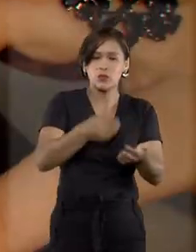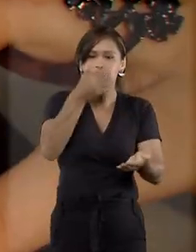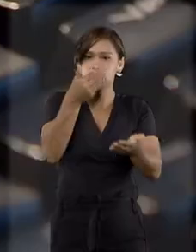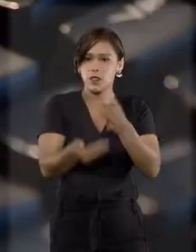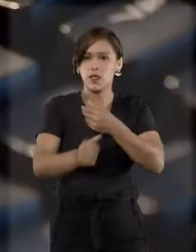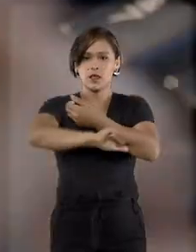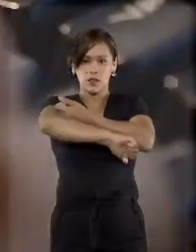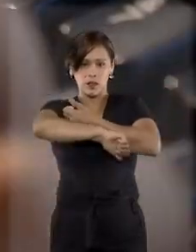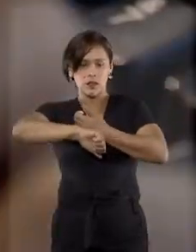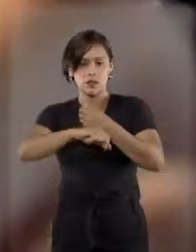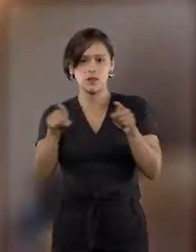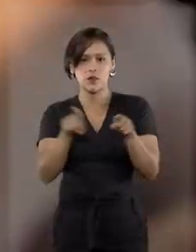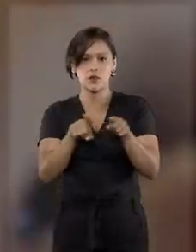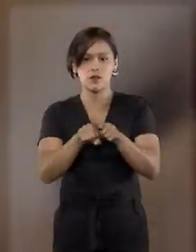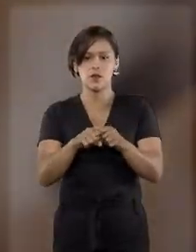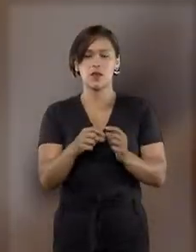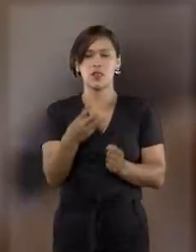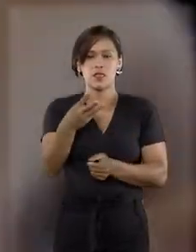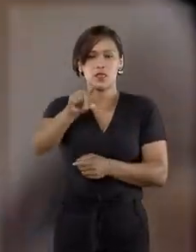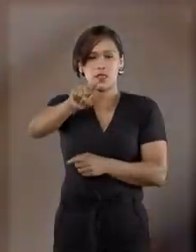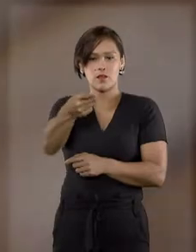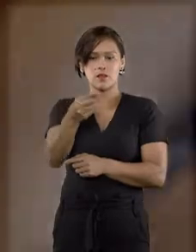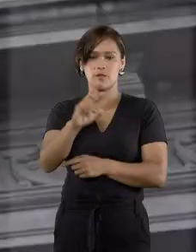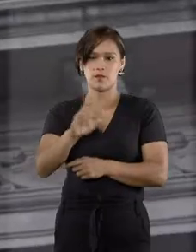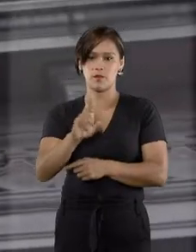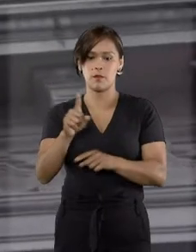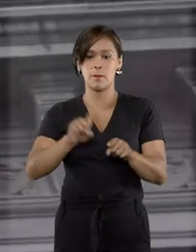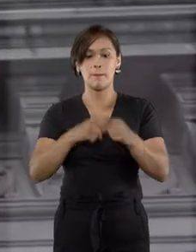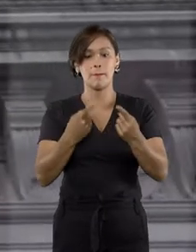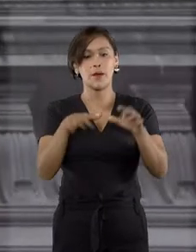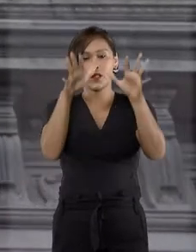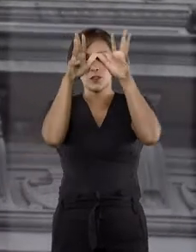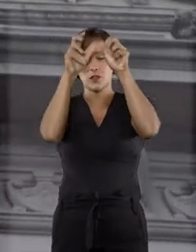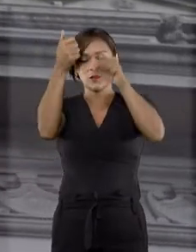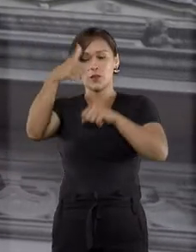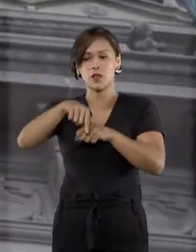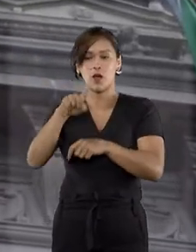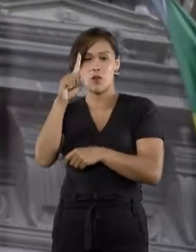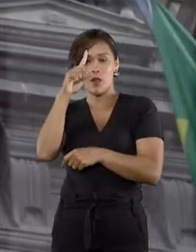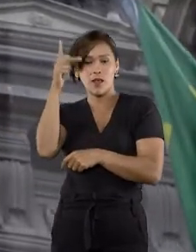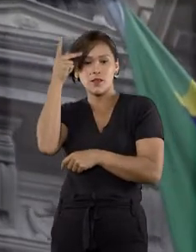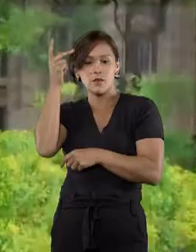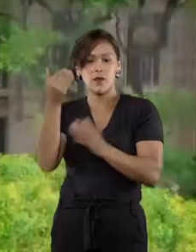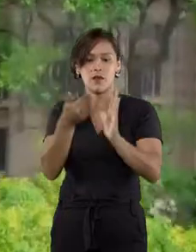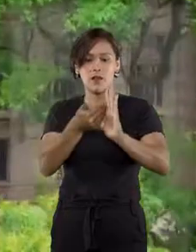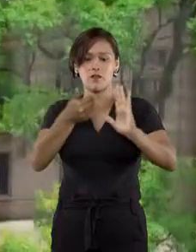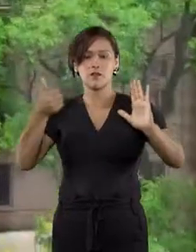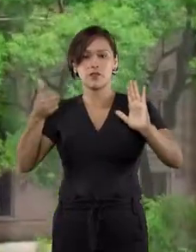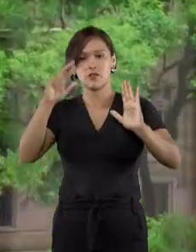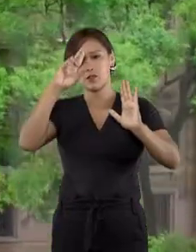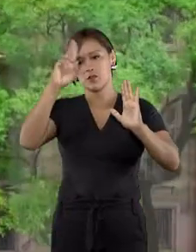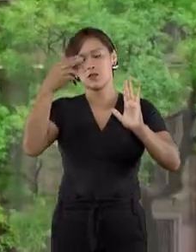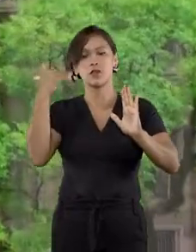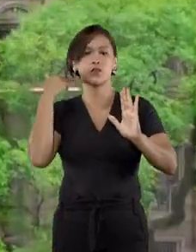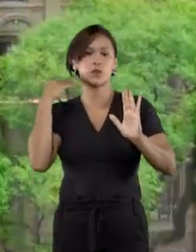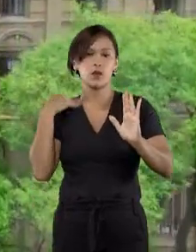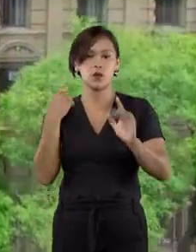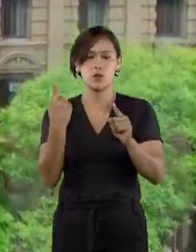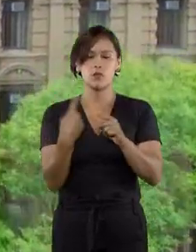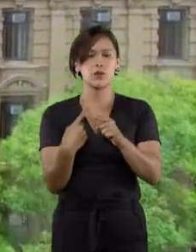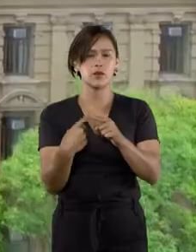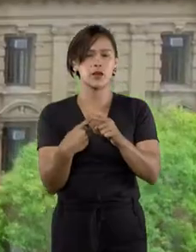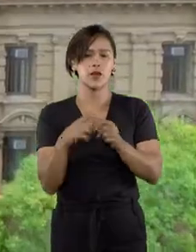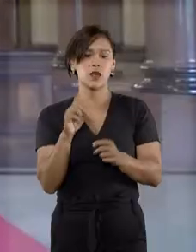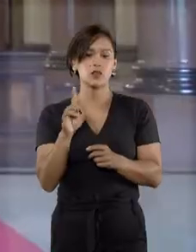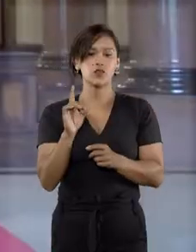indenização por danos morais no valor de R$ mil. Mas o Tribunal de Justiça de São Paulo afastou a responsabilidade do banco,